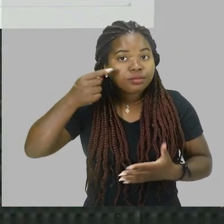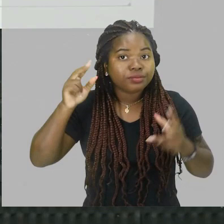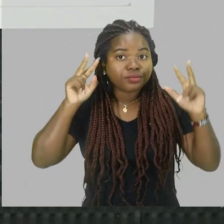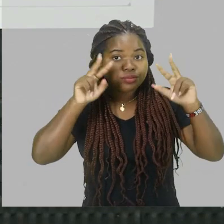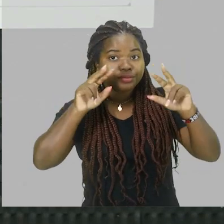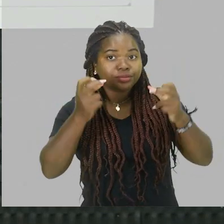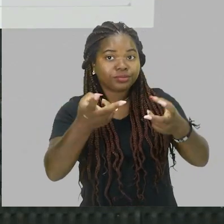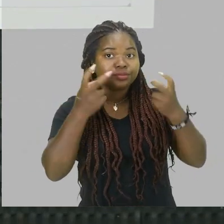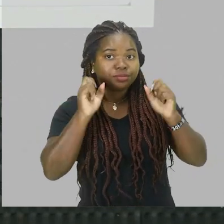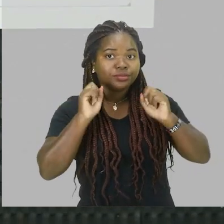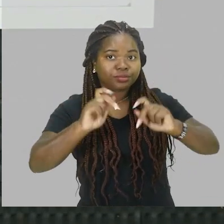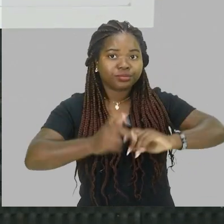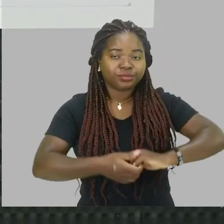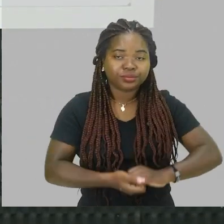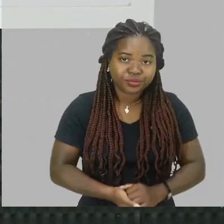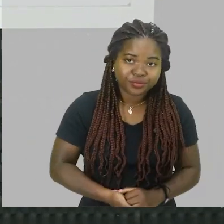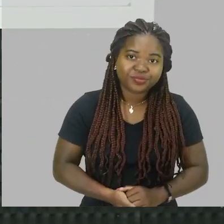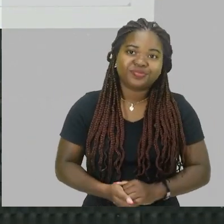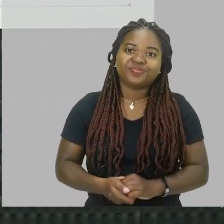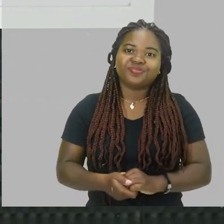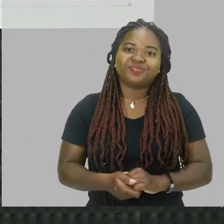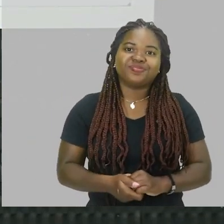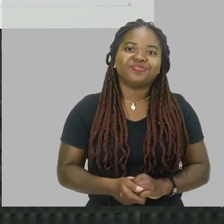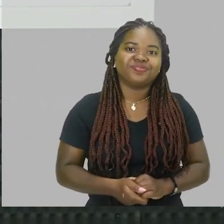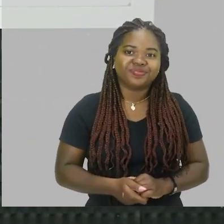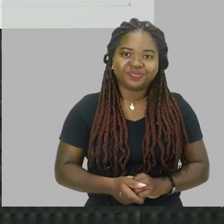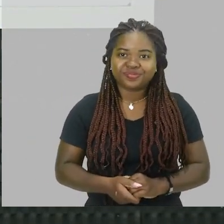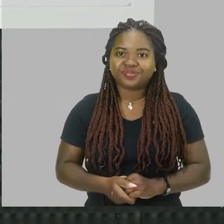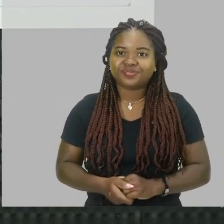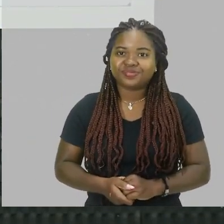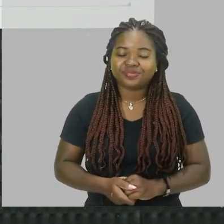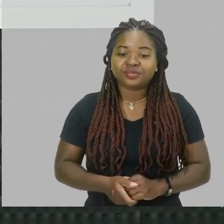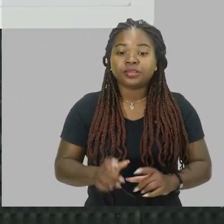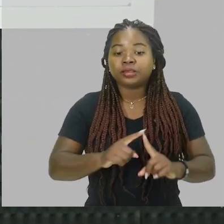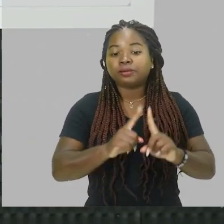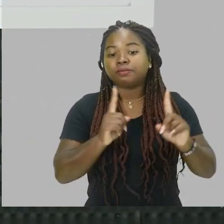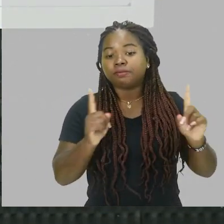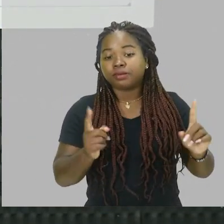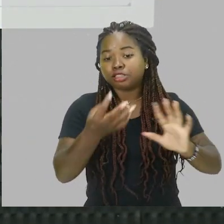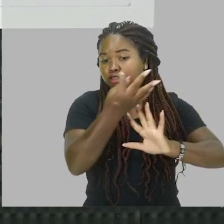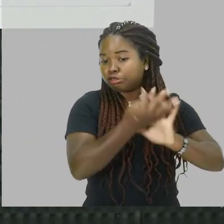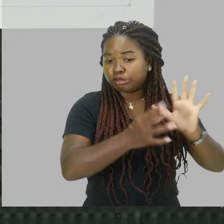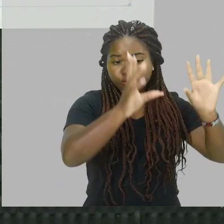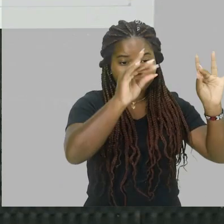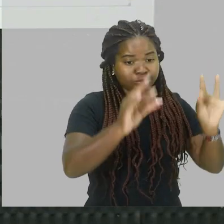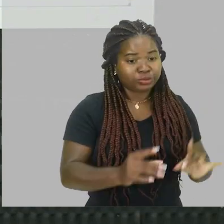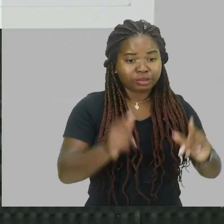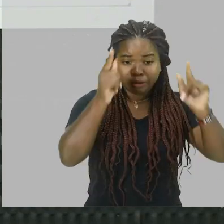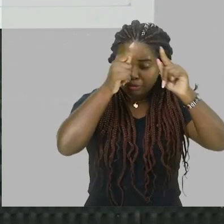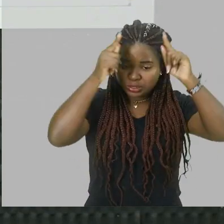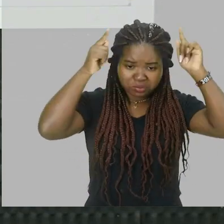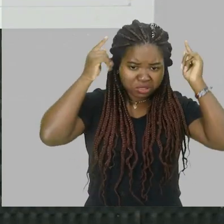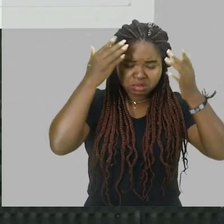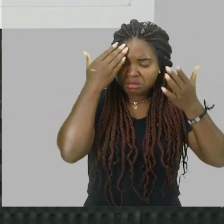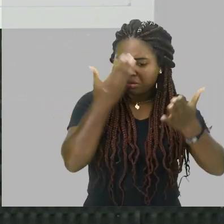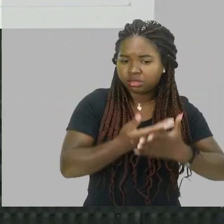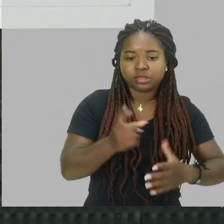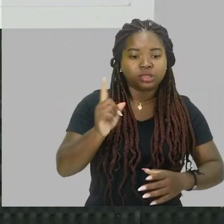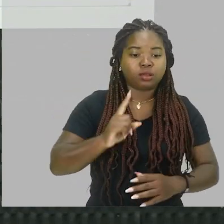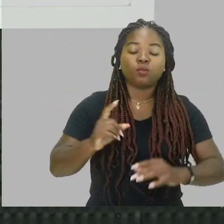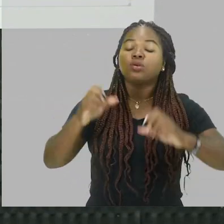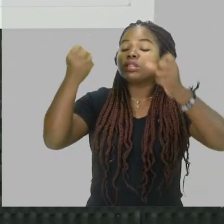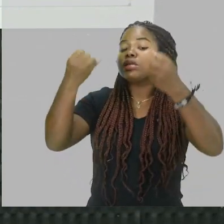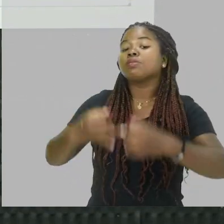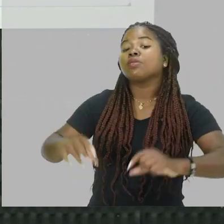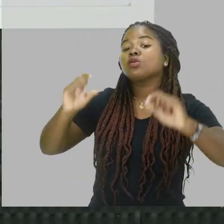um feixe de luz e voltavam até ele, né, voltavam até os olhos. Mas o texto não fala sobre isso, né, ele fala, né,